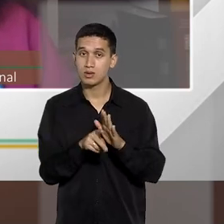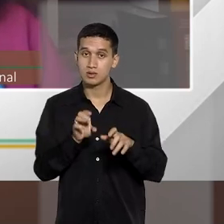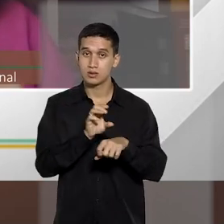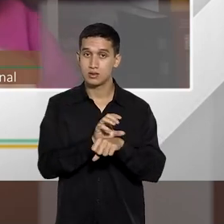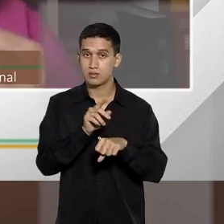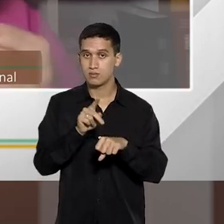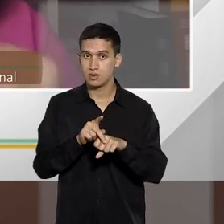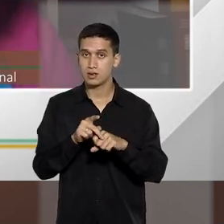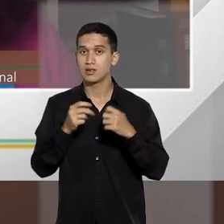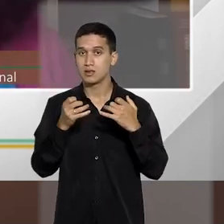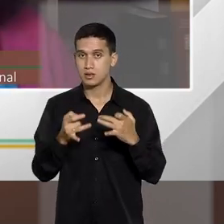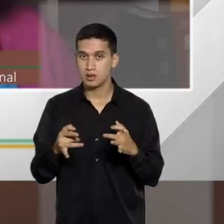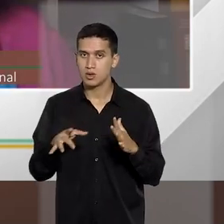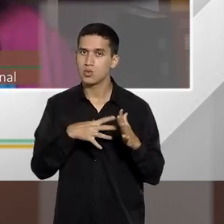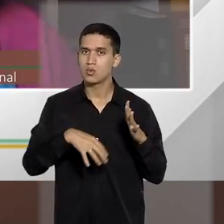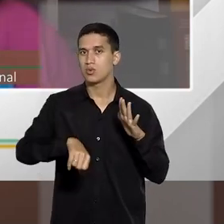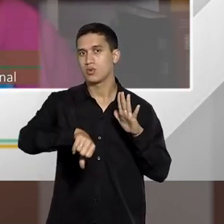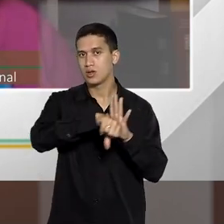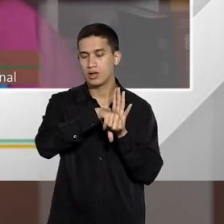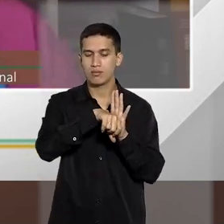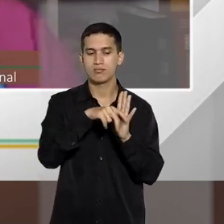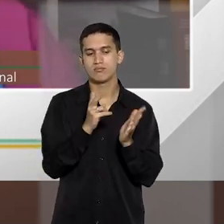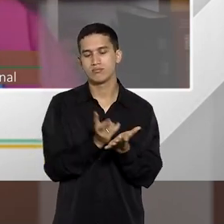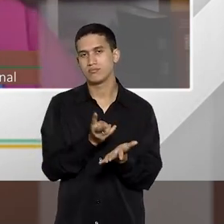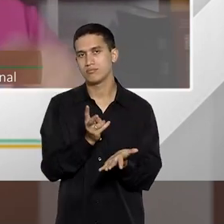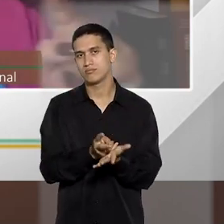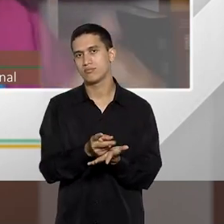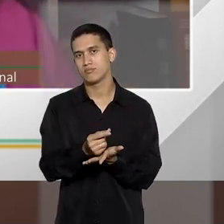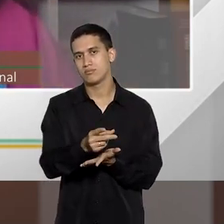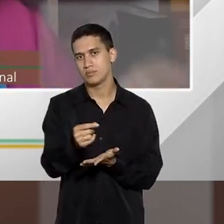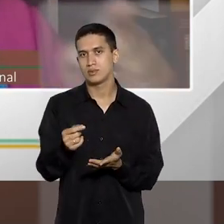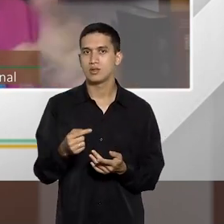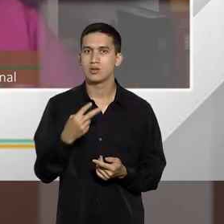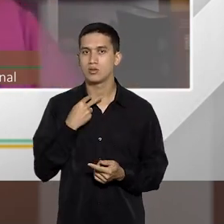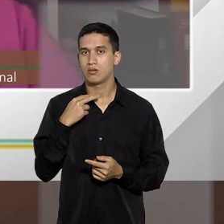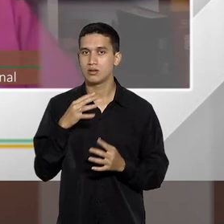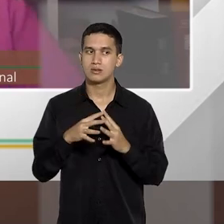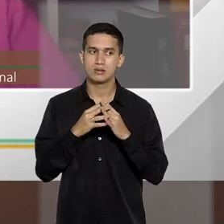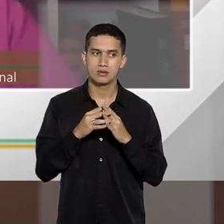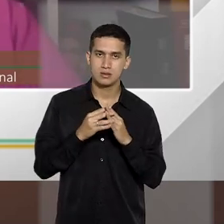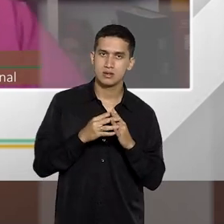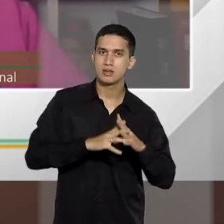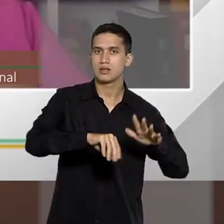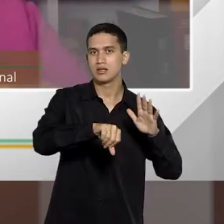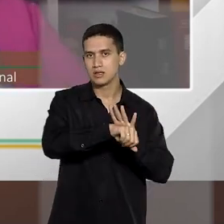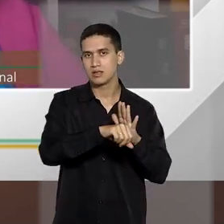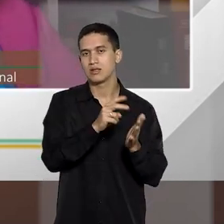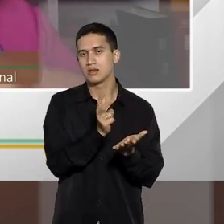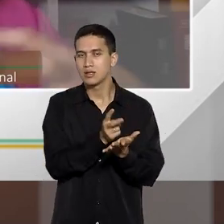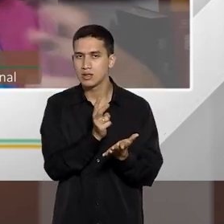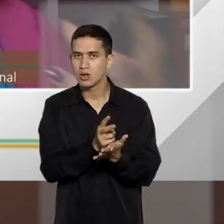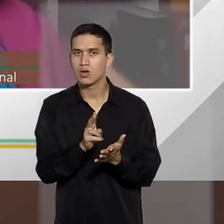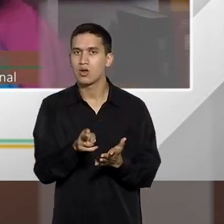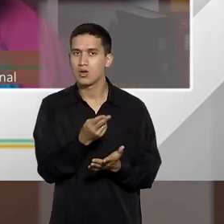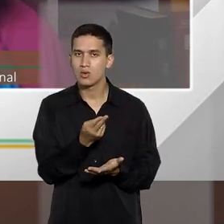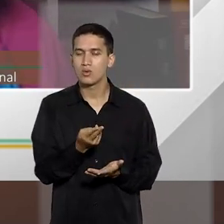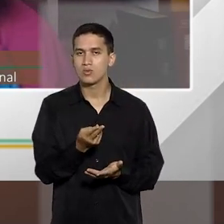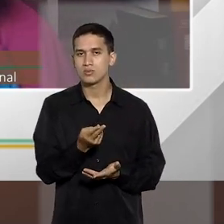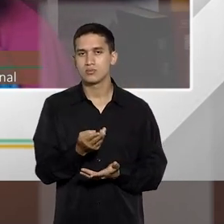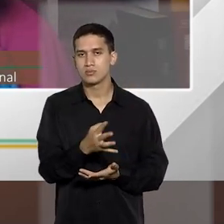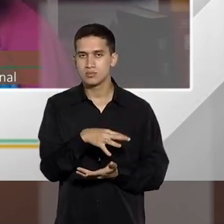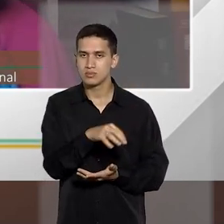Penal fala que nos crimes permanentes, e nós não podemos confundir o crime habitual, crime permanente, o crime continuado, são figuras